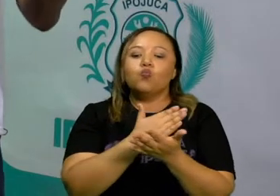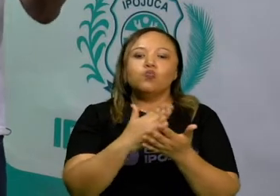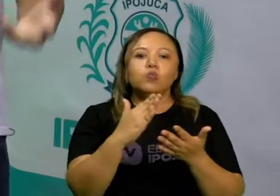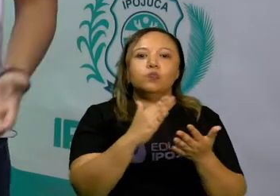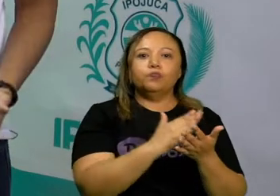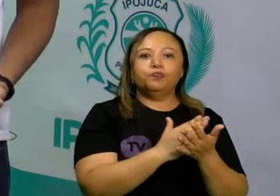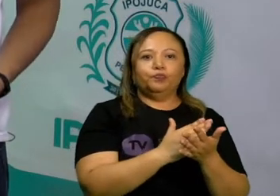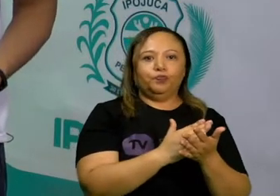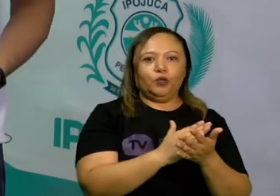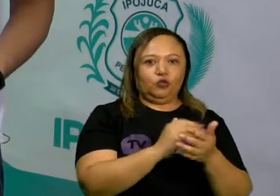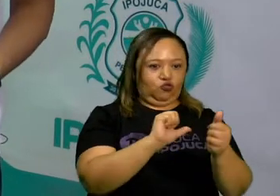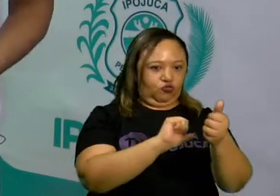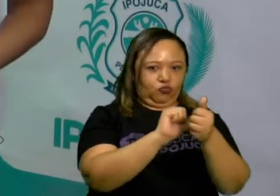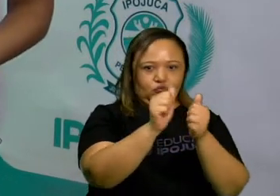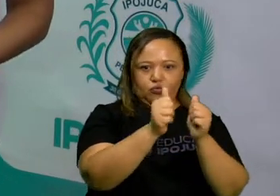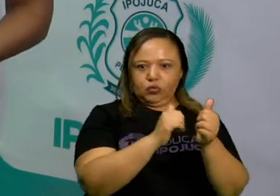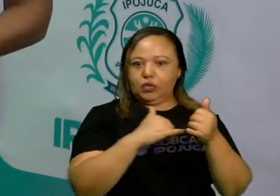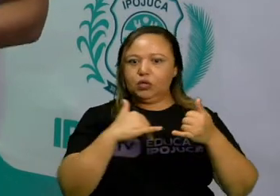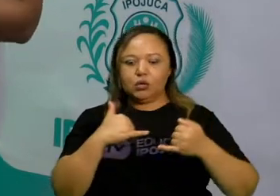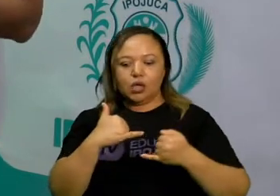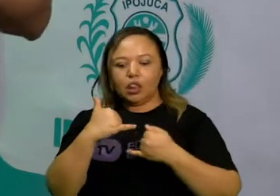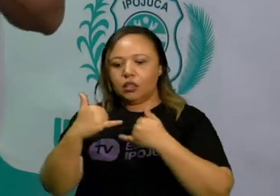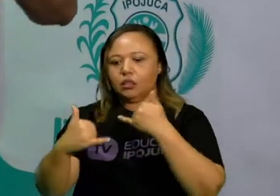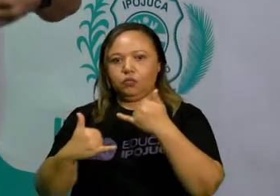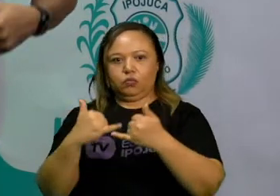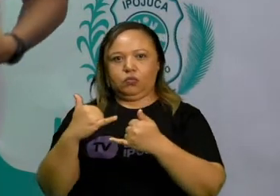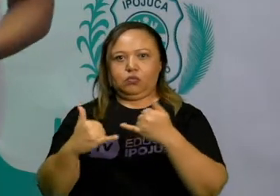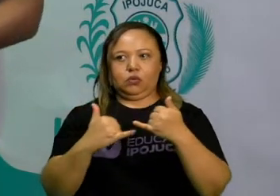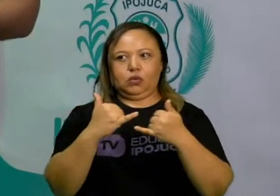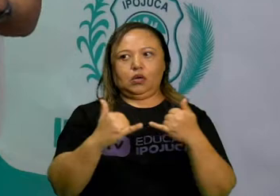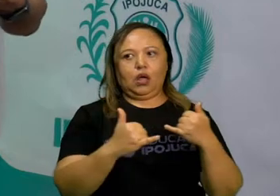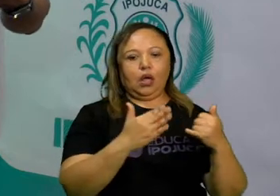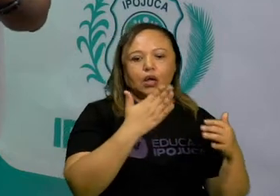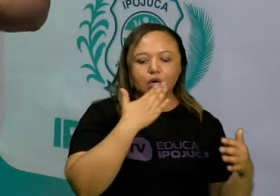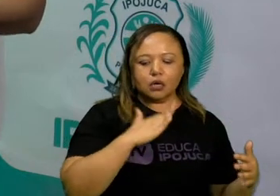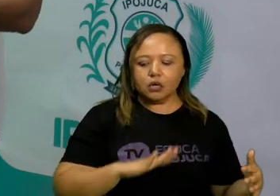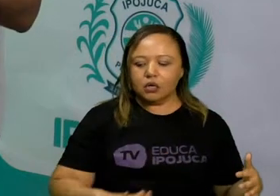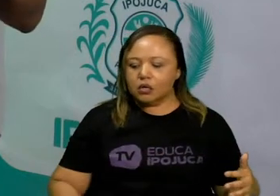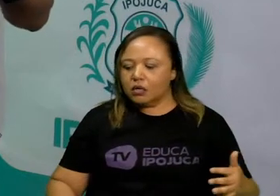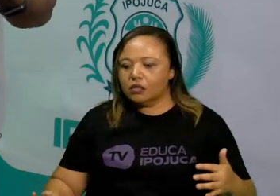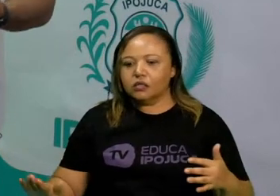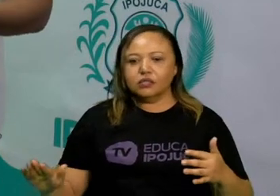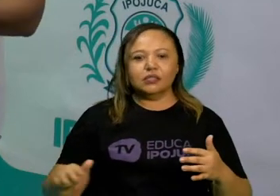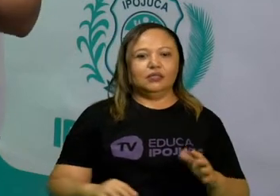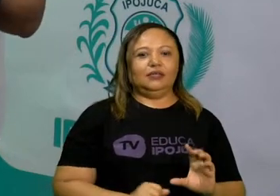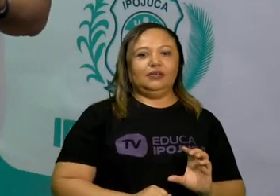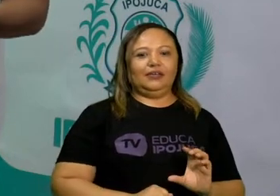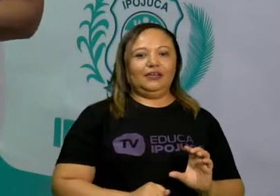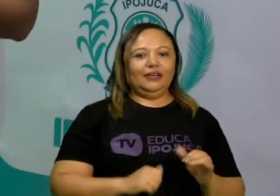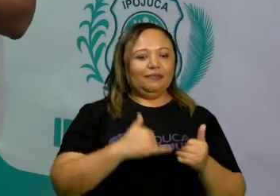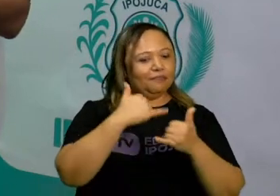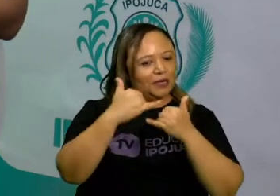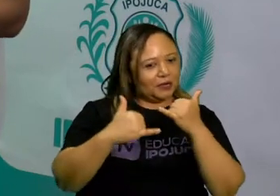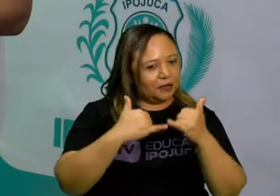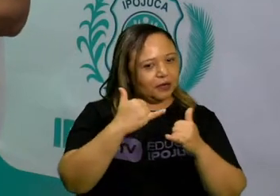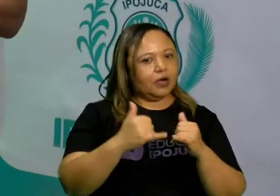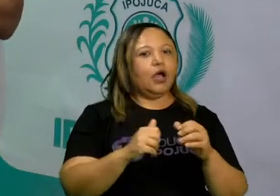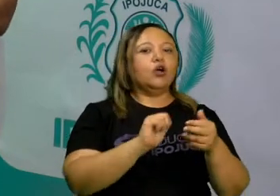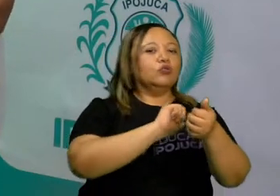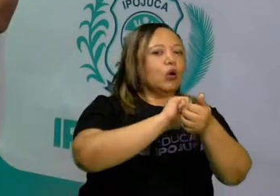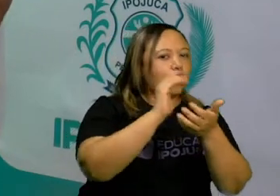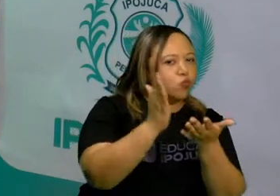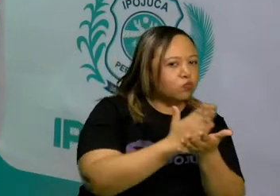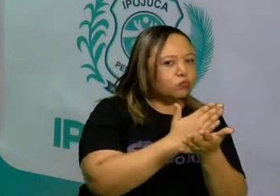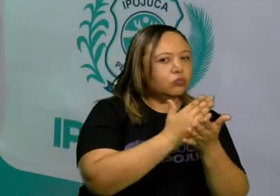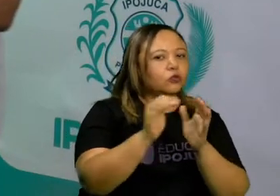conhecido como academia. E também por esse caráter lúdico, de leveza, de felicidade que o jogo